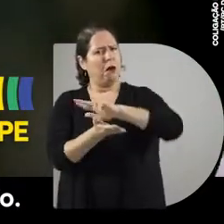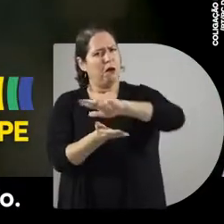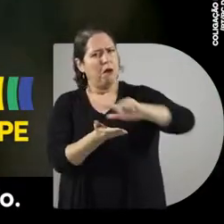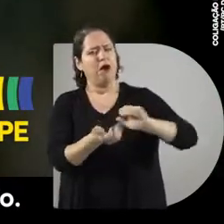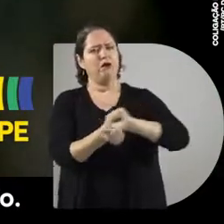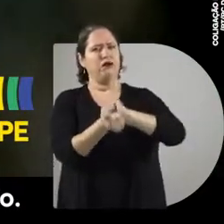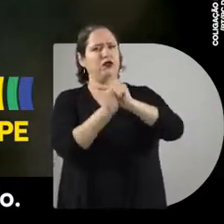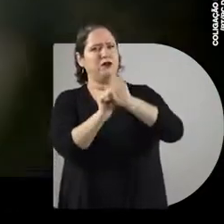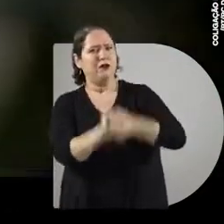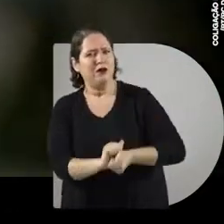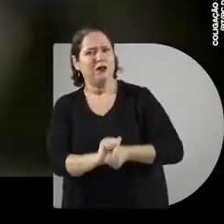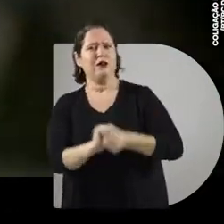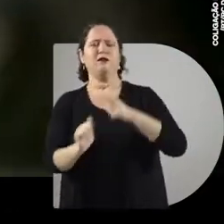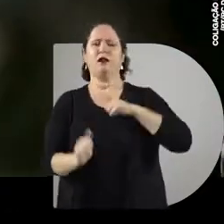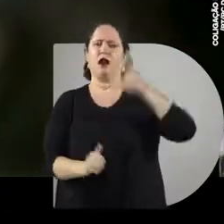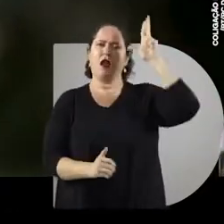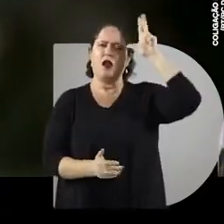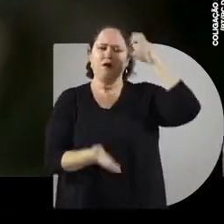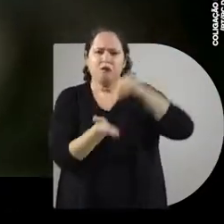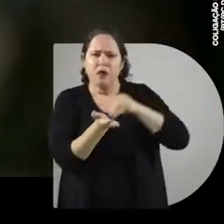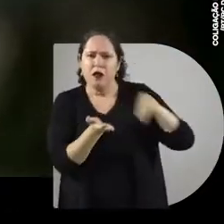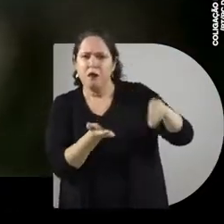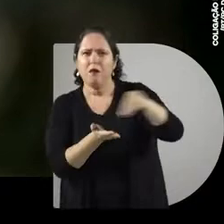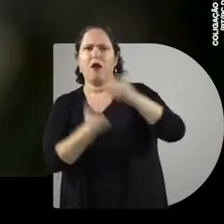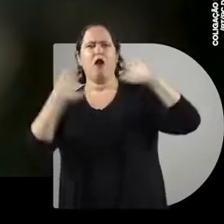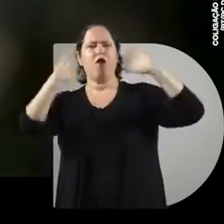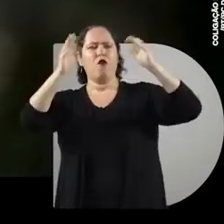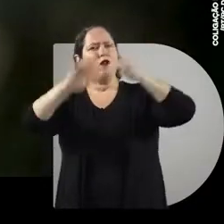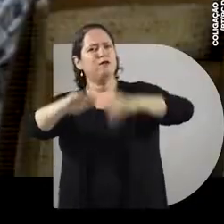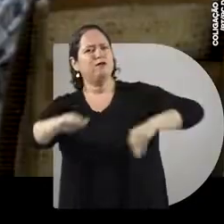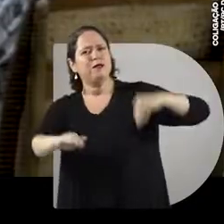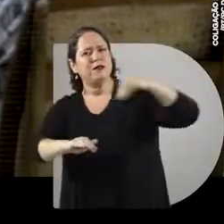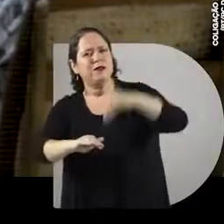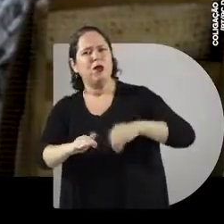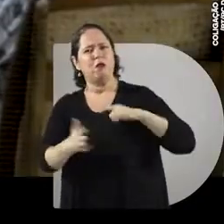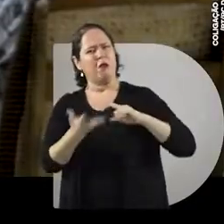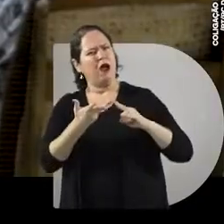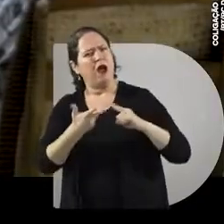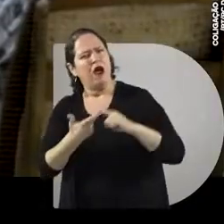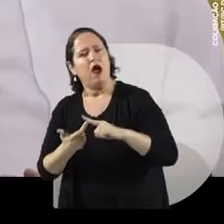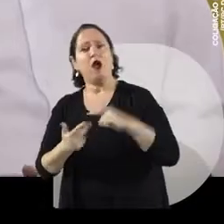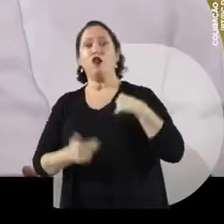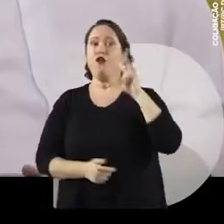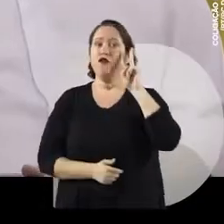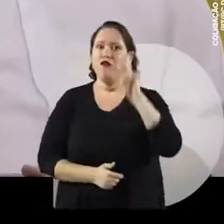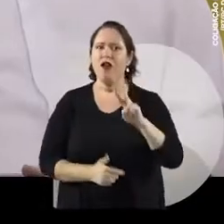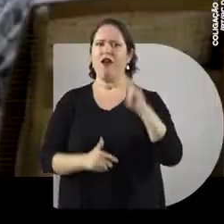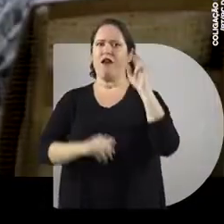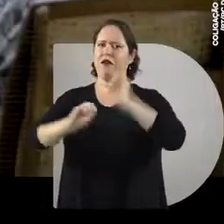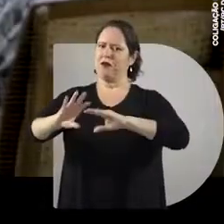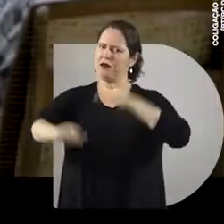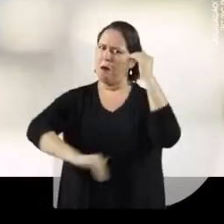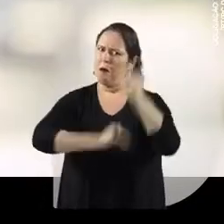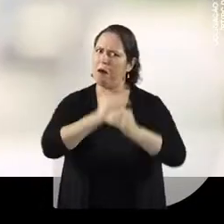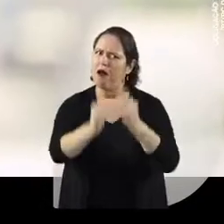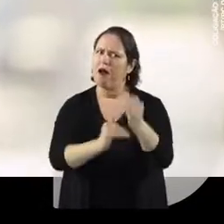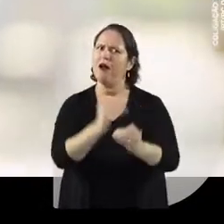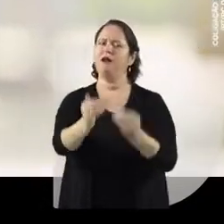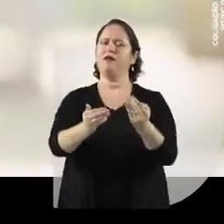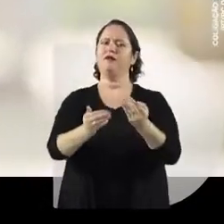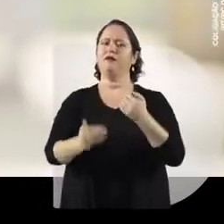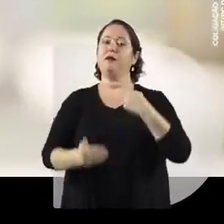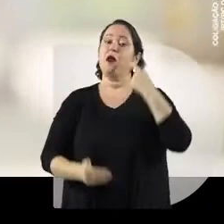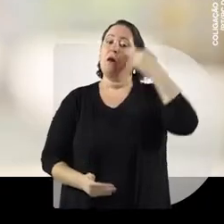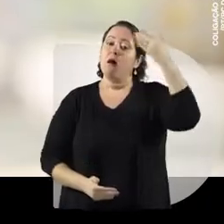esportivas funcionando. A gente tem xadrez, vôlei, natação. A gente vê o que está acontecendo a educação de Pernambuco. Ficou